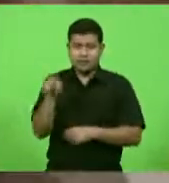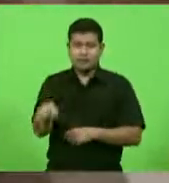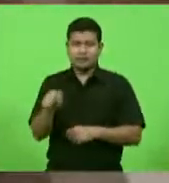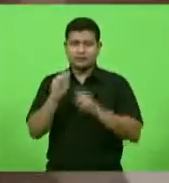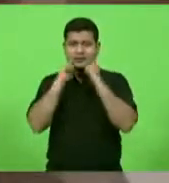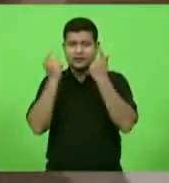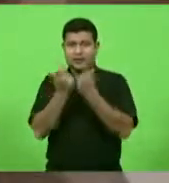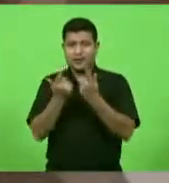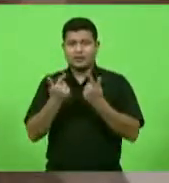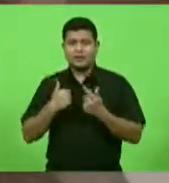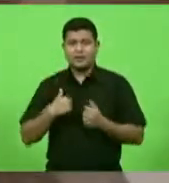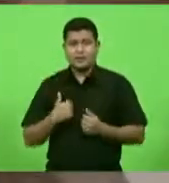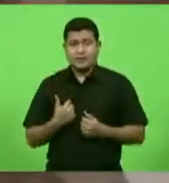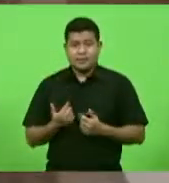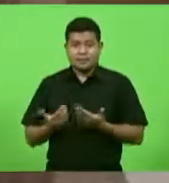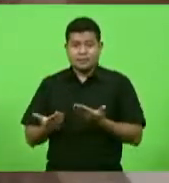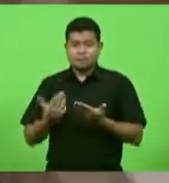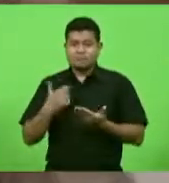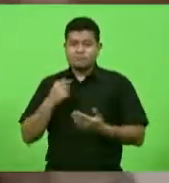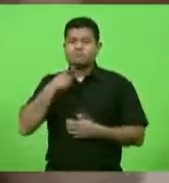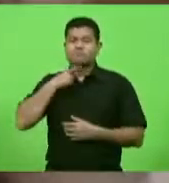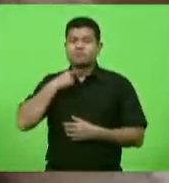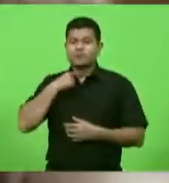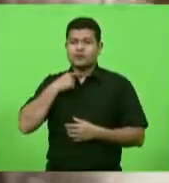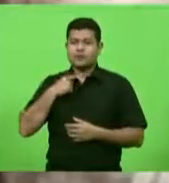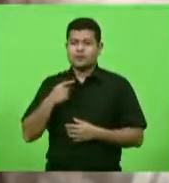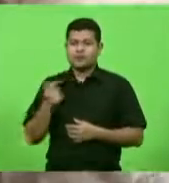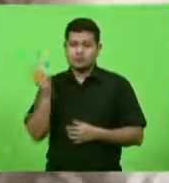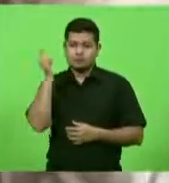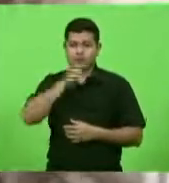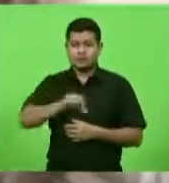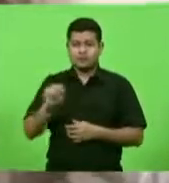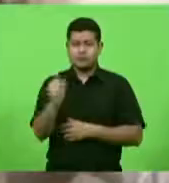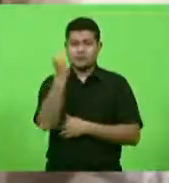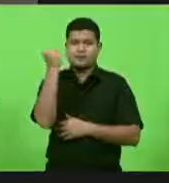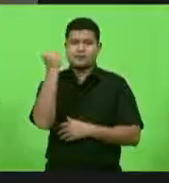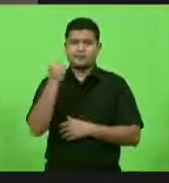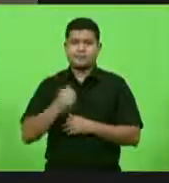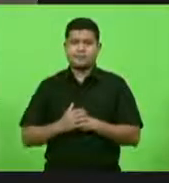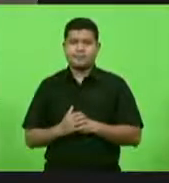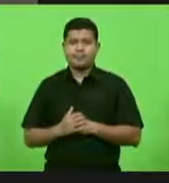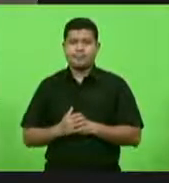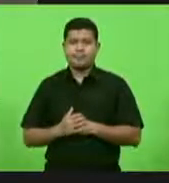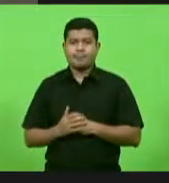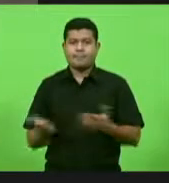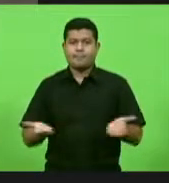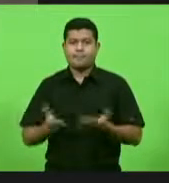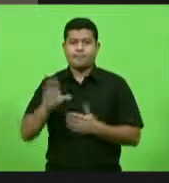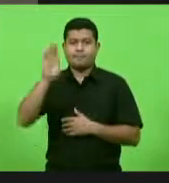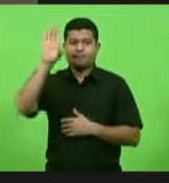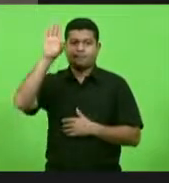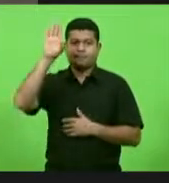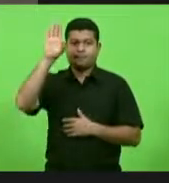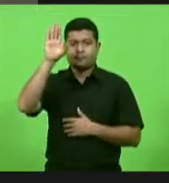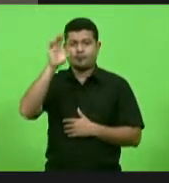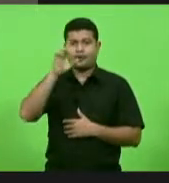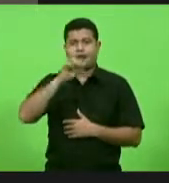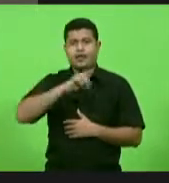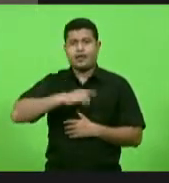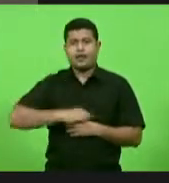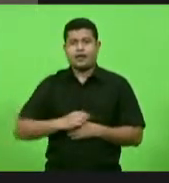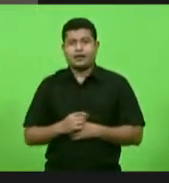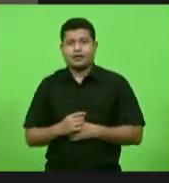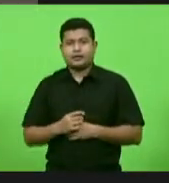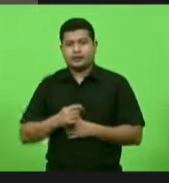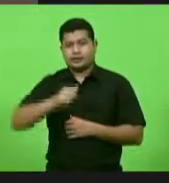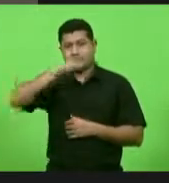pleno êxito nesses dias que nós vamos compartilhar. para isso, senhor presidente. A palavra, deputada Dirce Ederscheidt e na